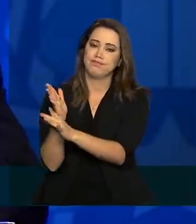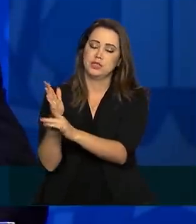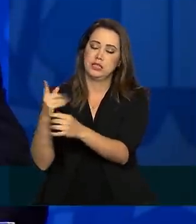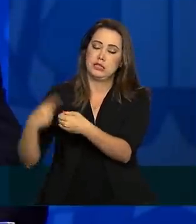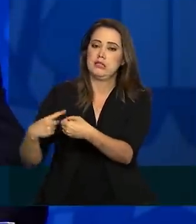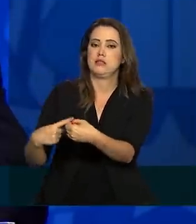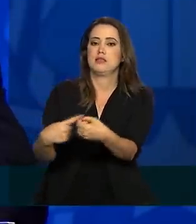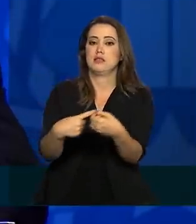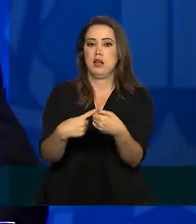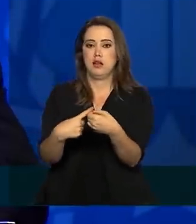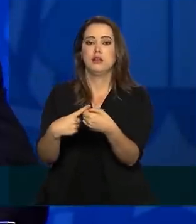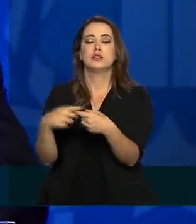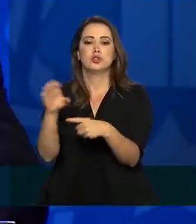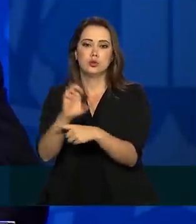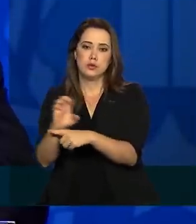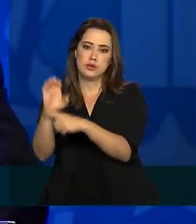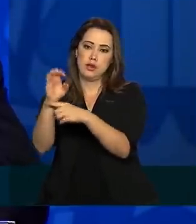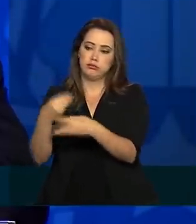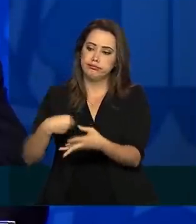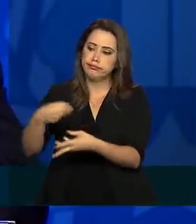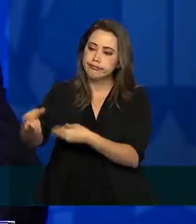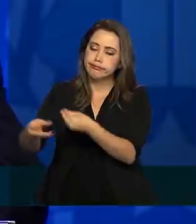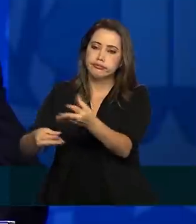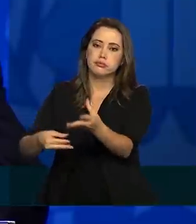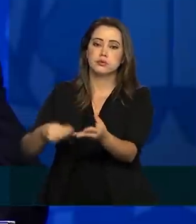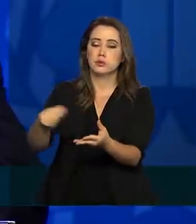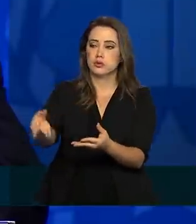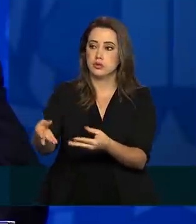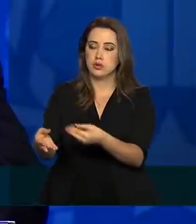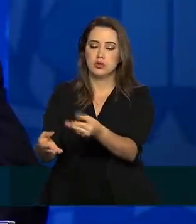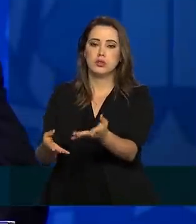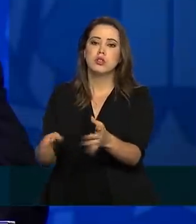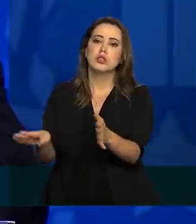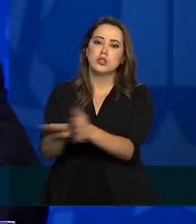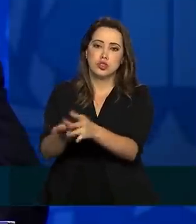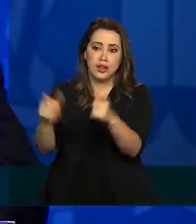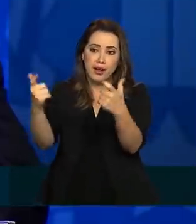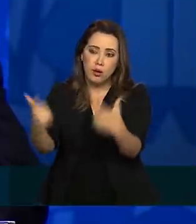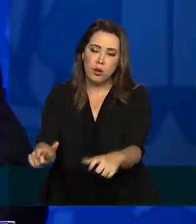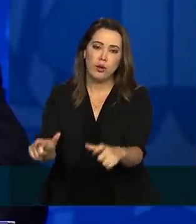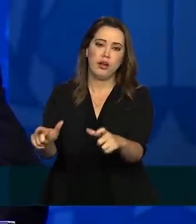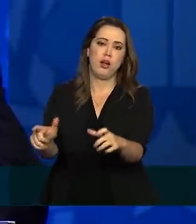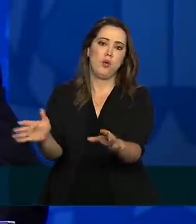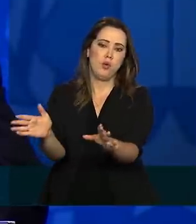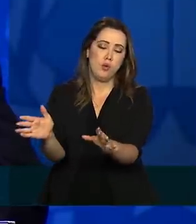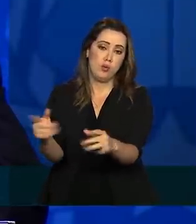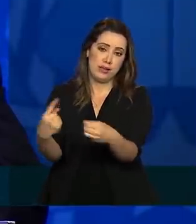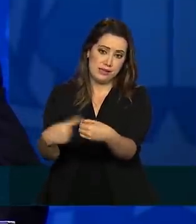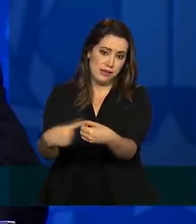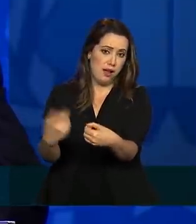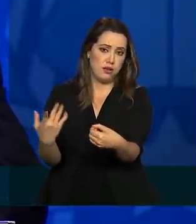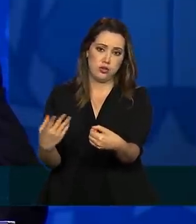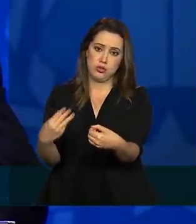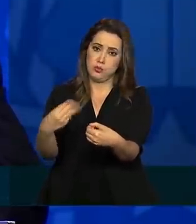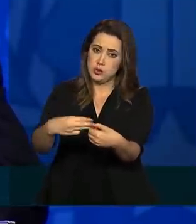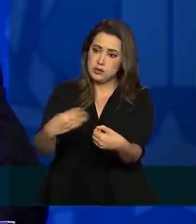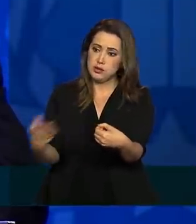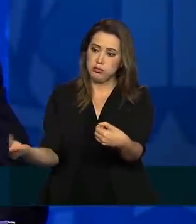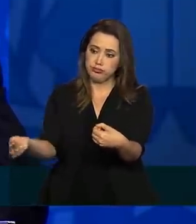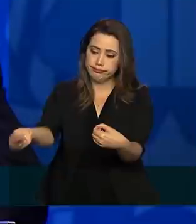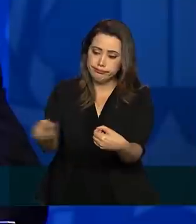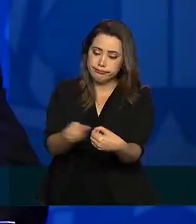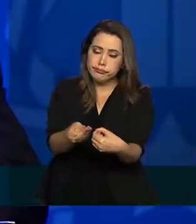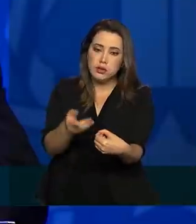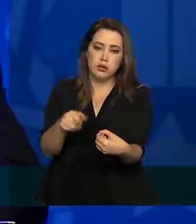e o secretário estadual de saúde, fazer alocação e fazer chegar às secretarias municipais, porque entendemos